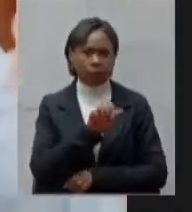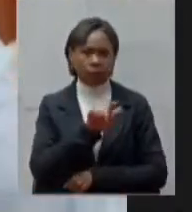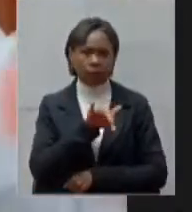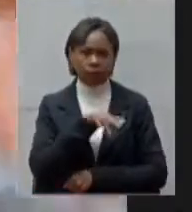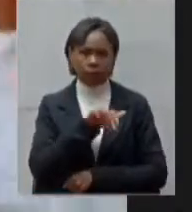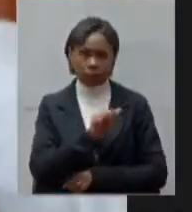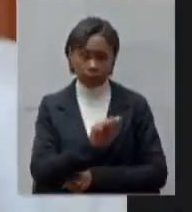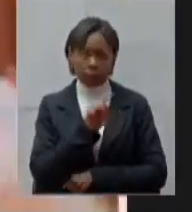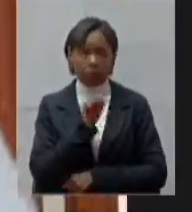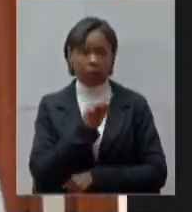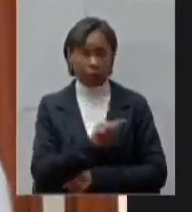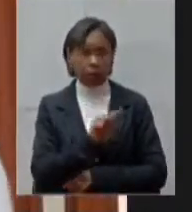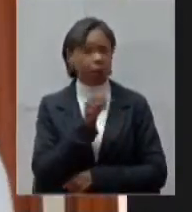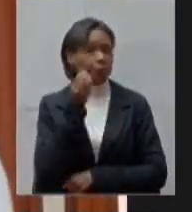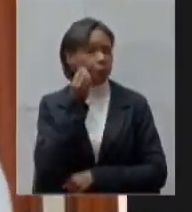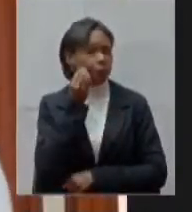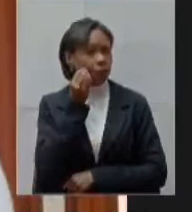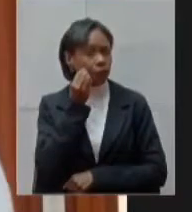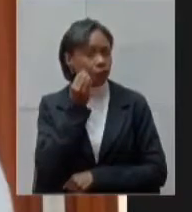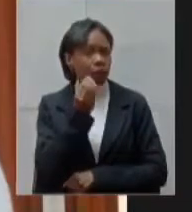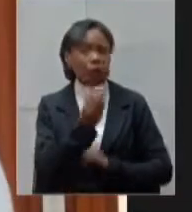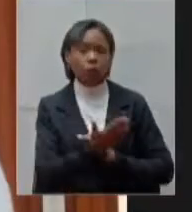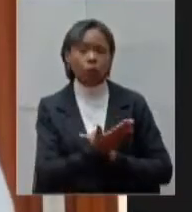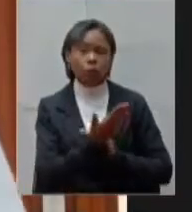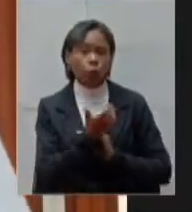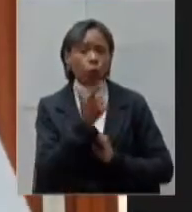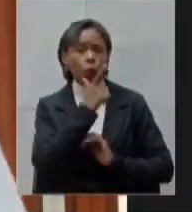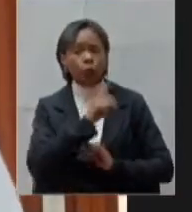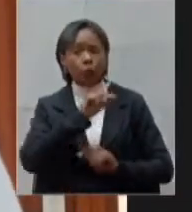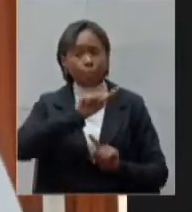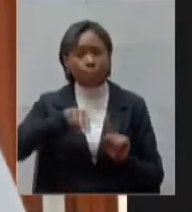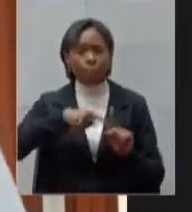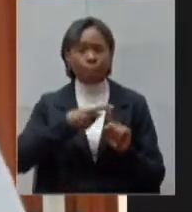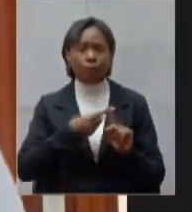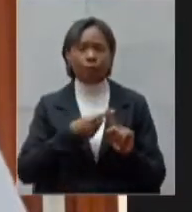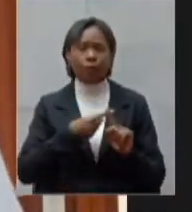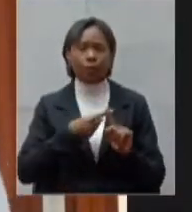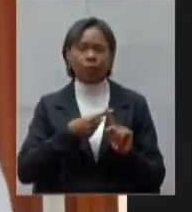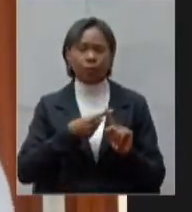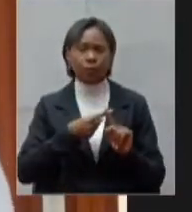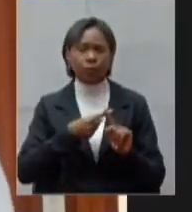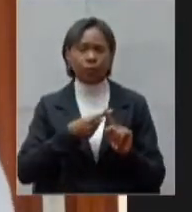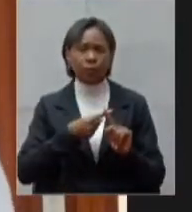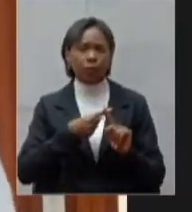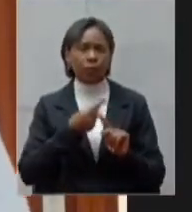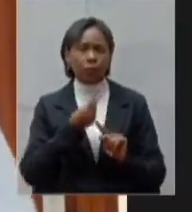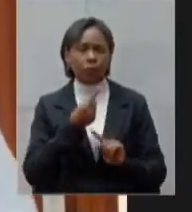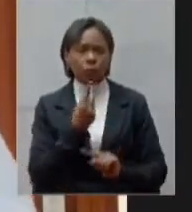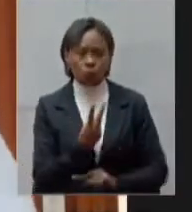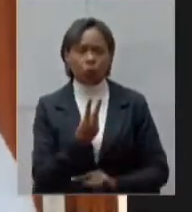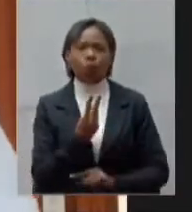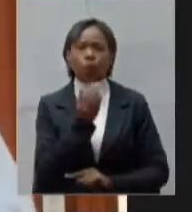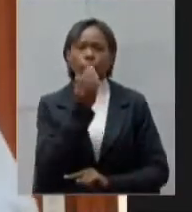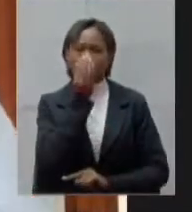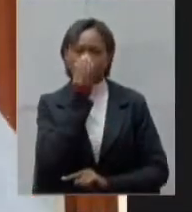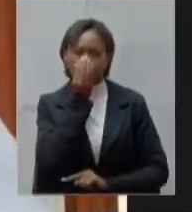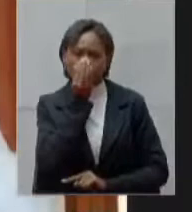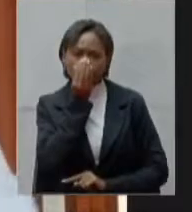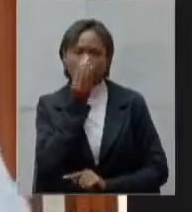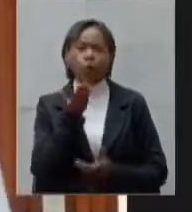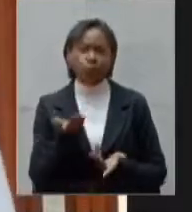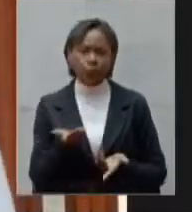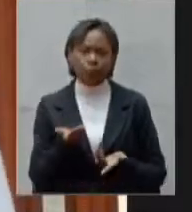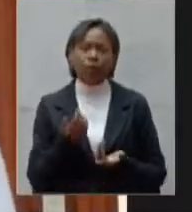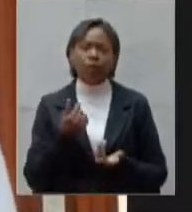tentar conseguir para mim até pelo menos sexta-feira mais dois respiradores e mais dois monitores porque atualmente eu fiz duas